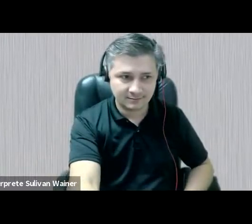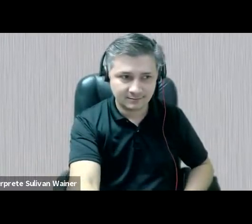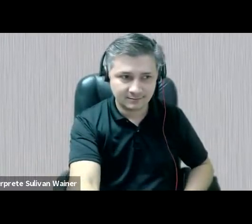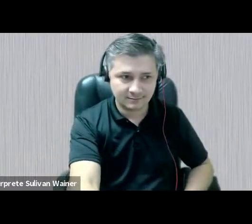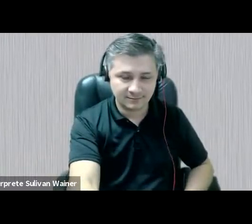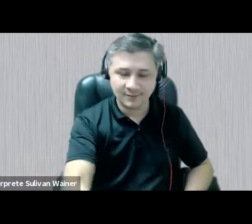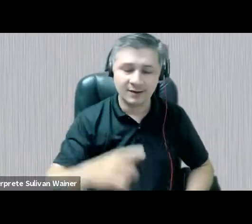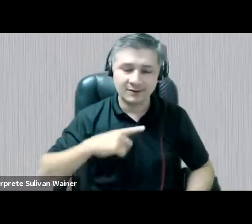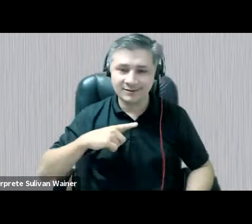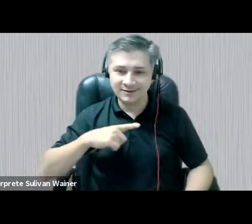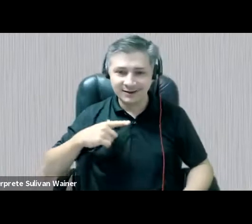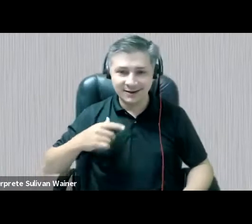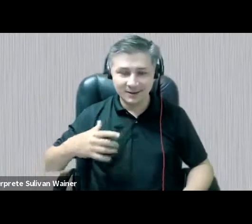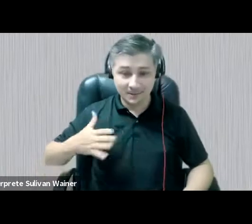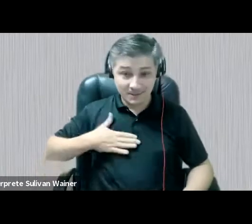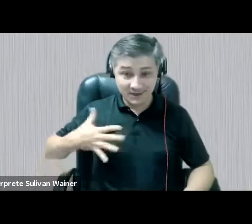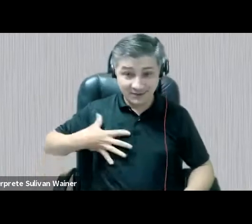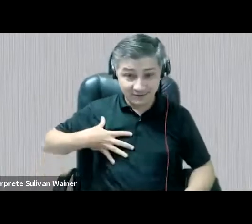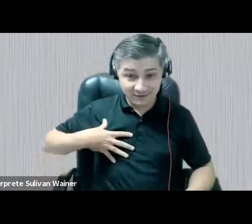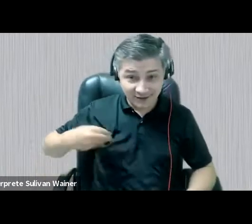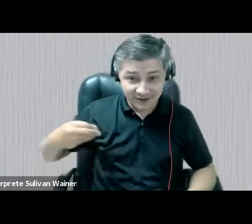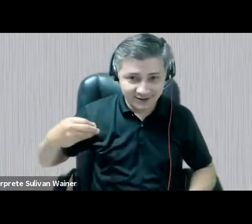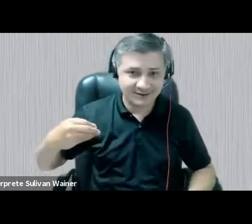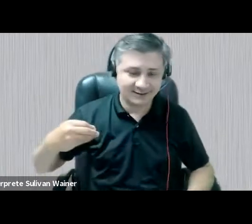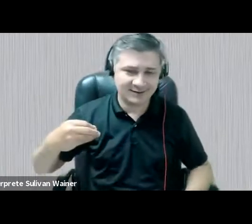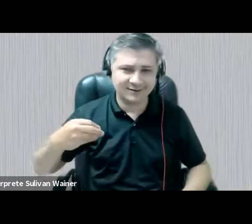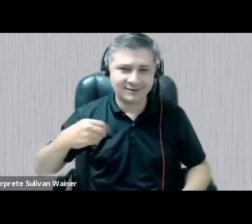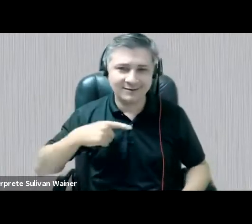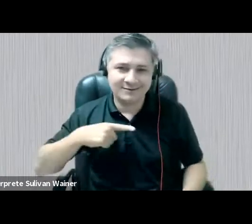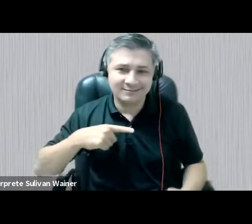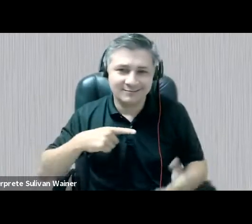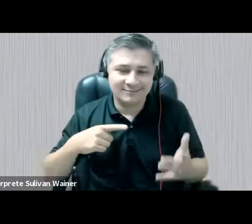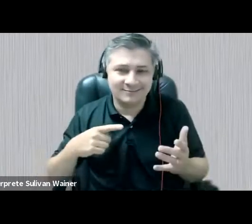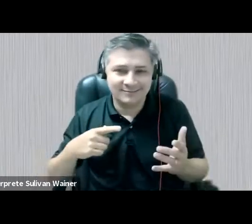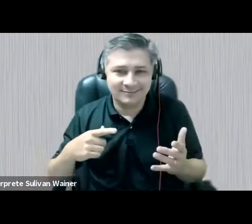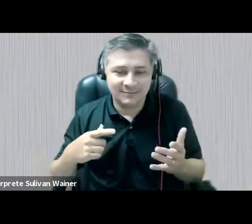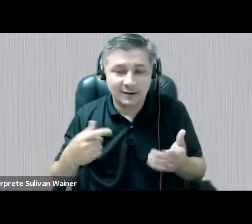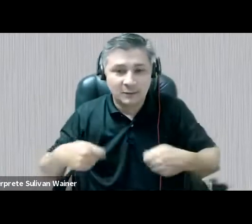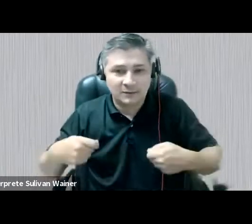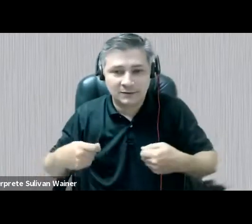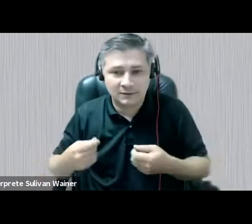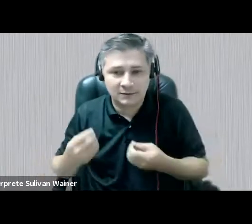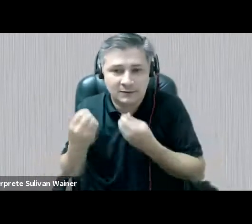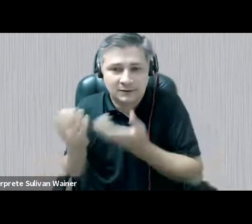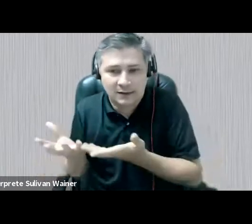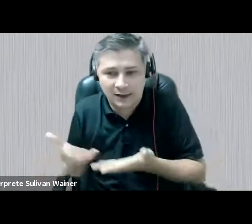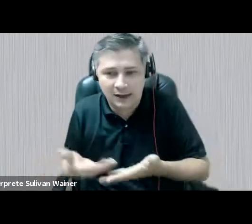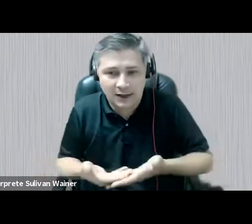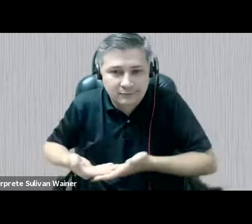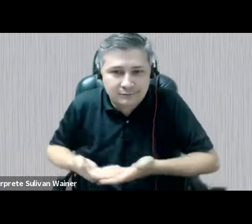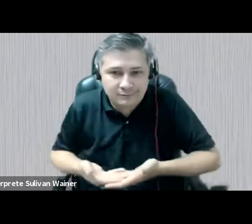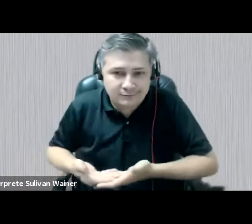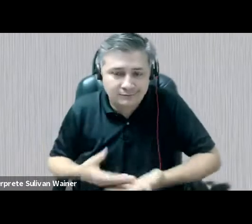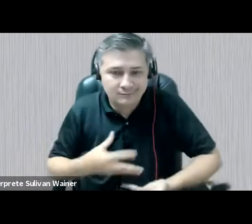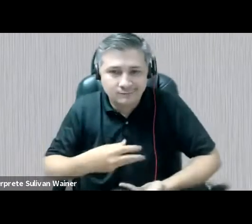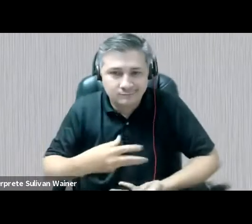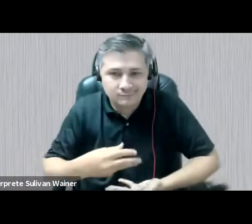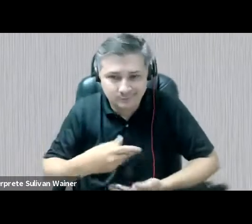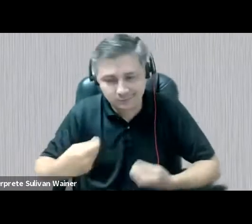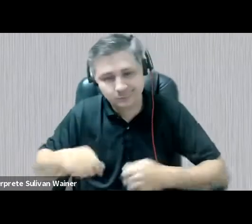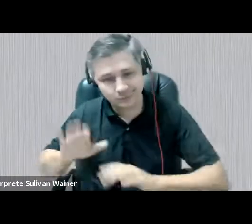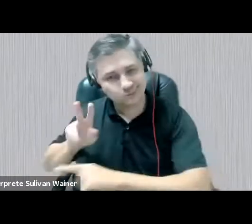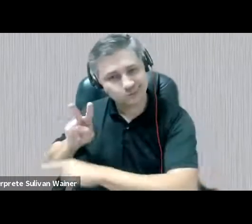esteja aqui, presente, por algum período de tempo, com tela aberta. Então, eu queria passar a palavra para a Rita.